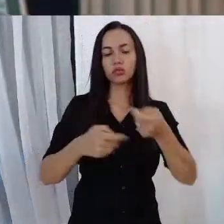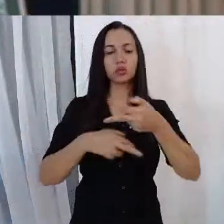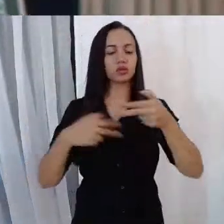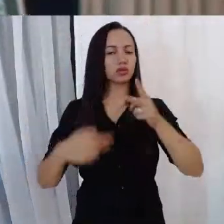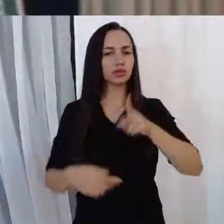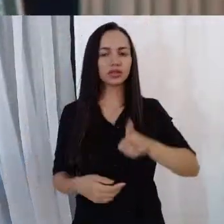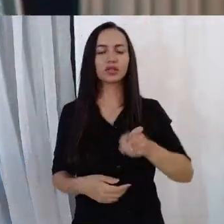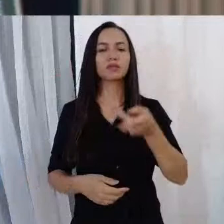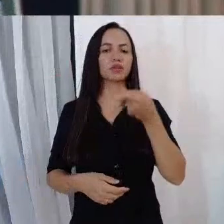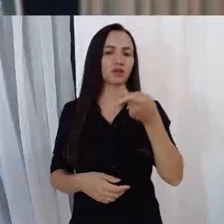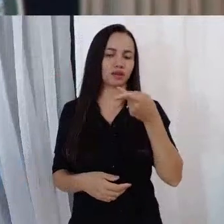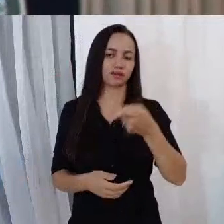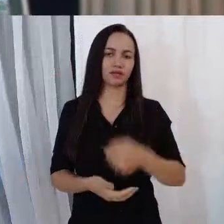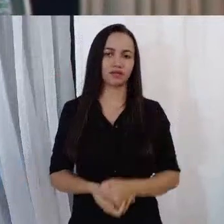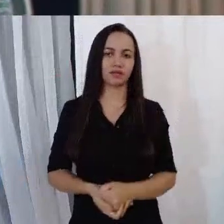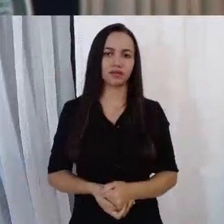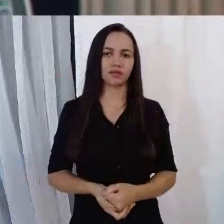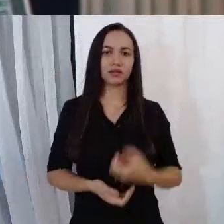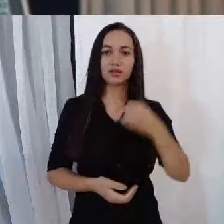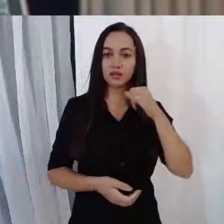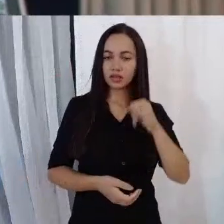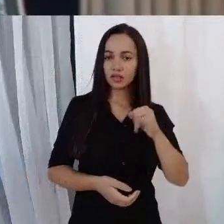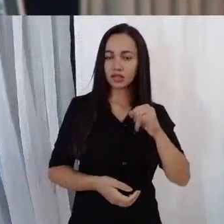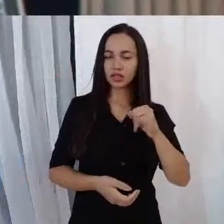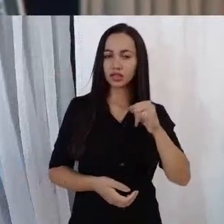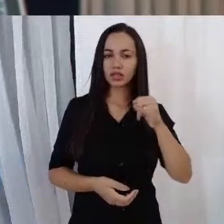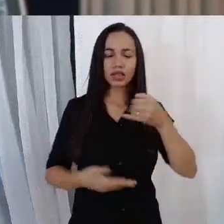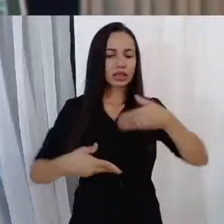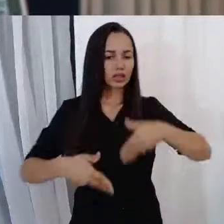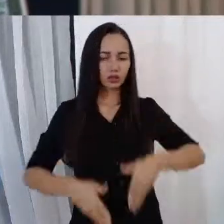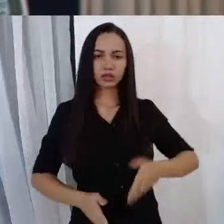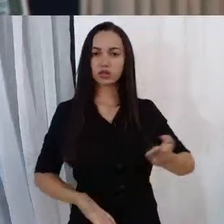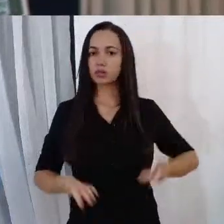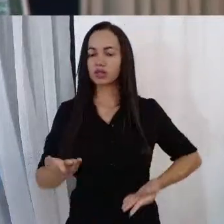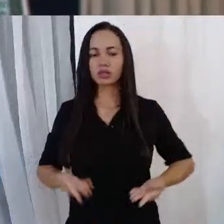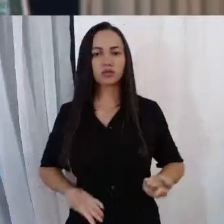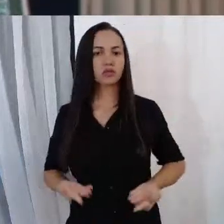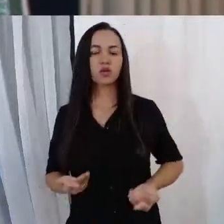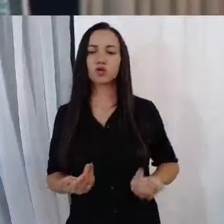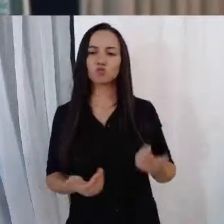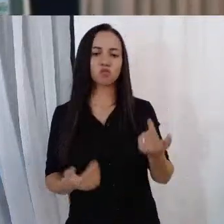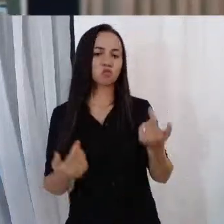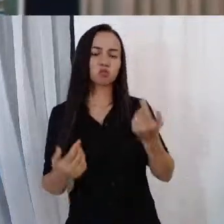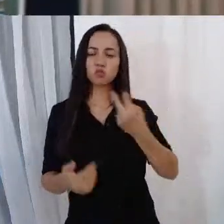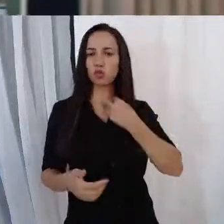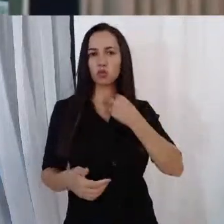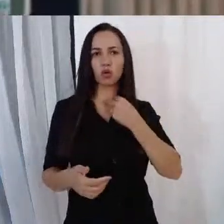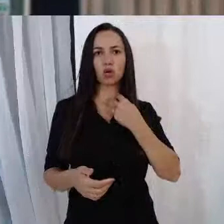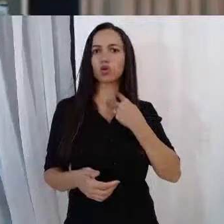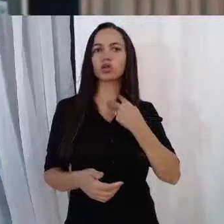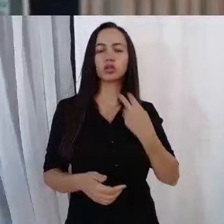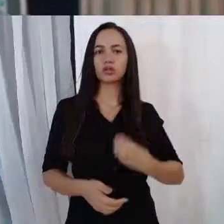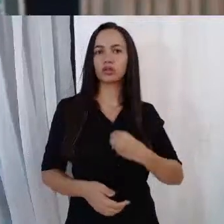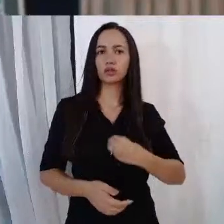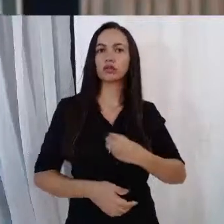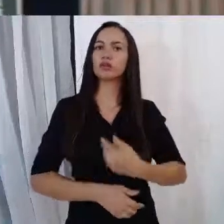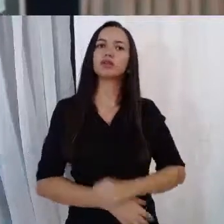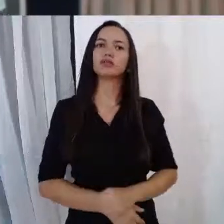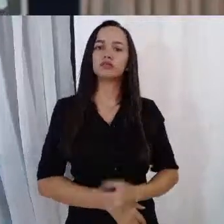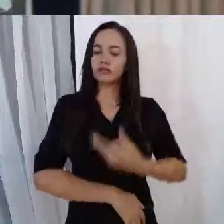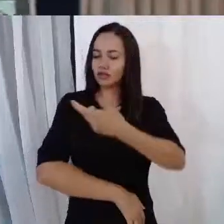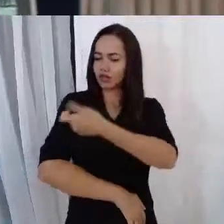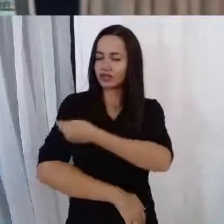sempre digo é quem não nasceu para servir e não serve para viver. Obrigada. Vacina, salva, um vivo suiz.